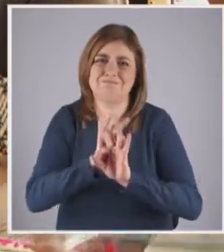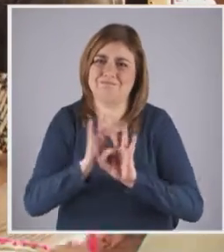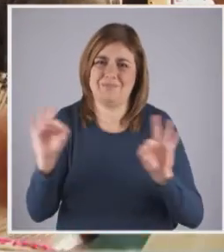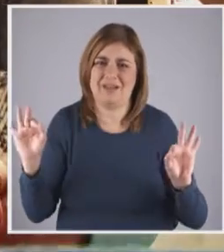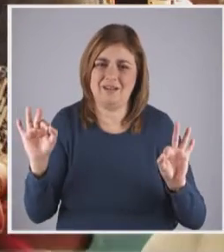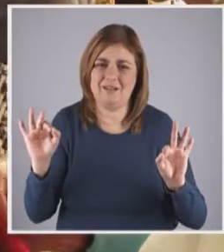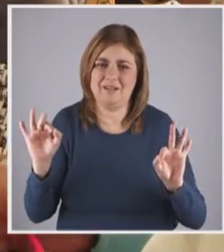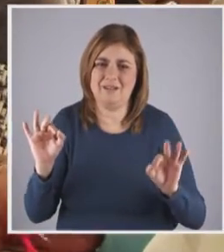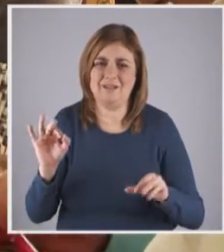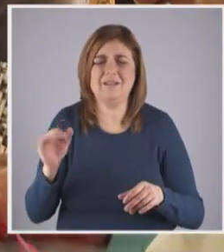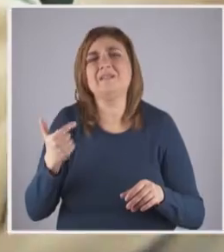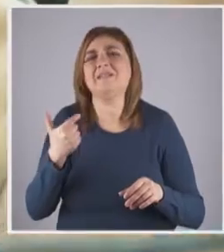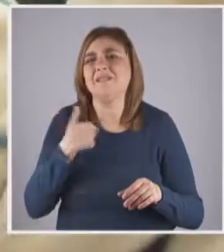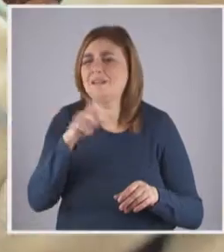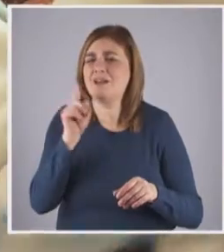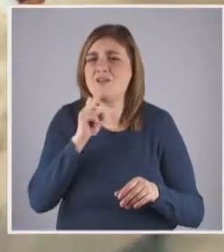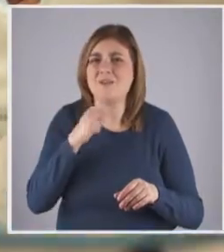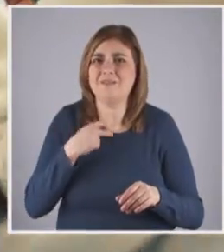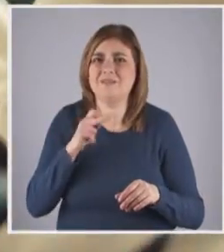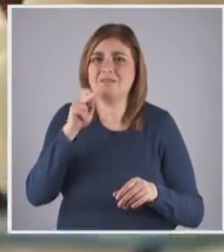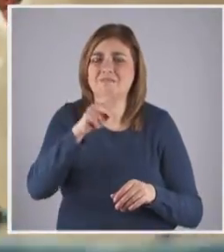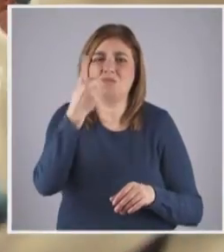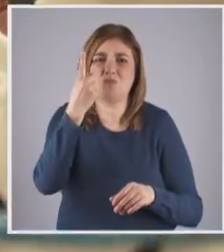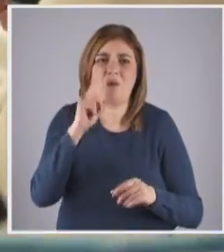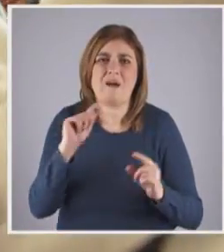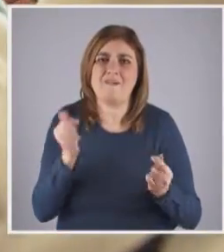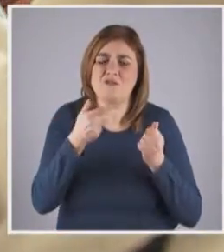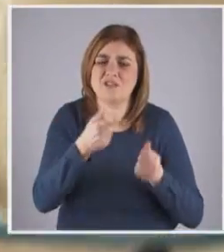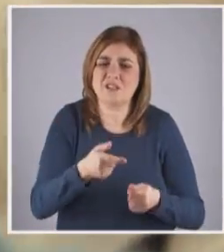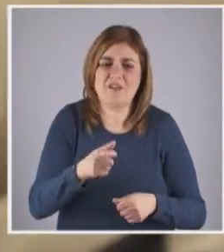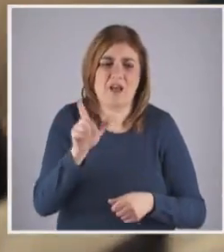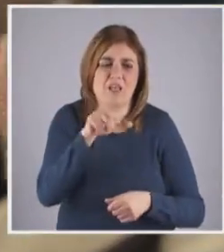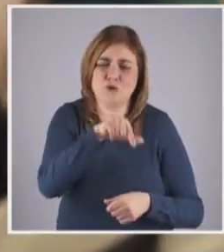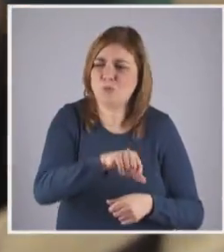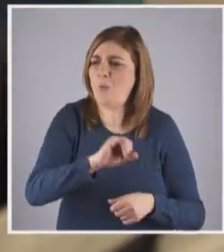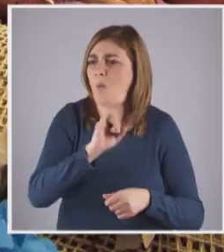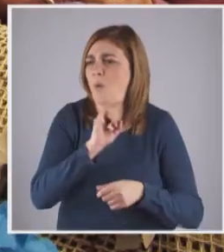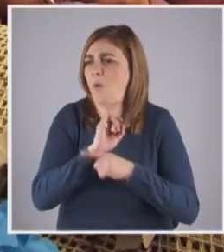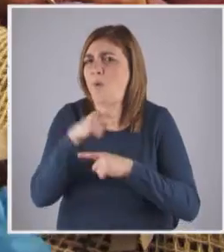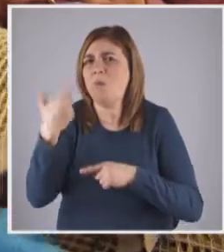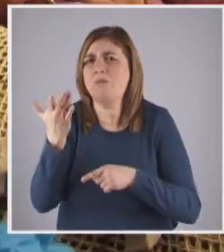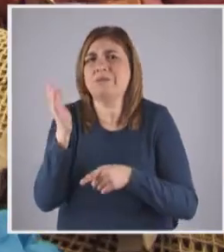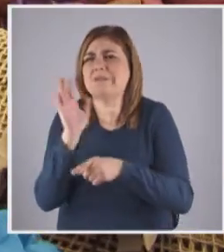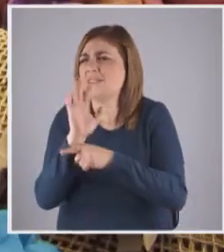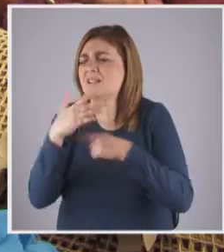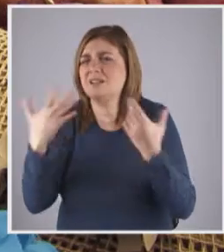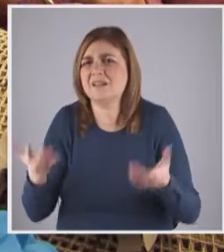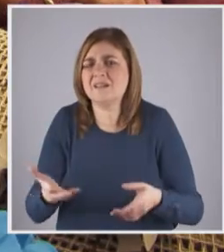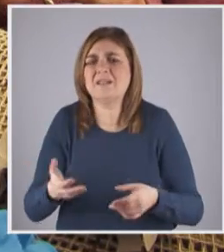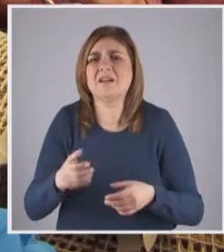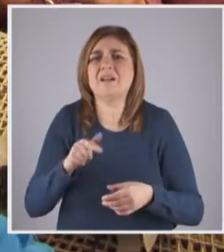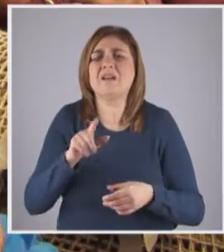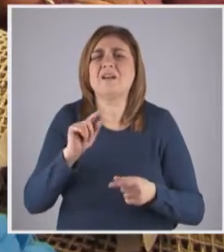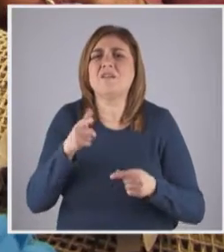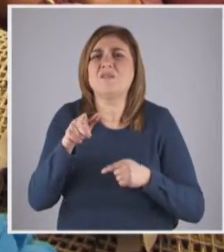É levarmos as nossas vozes ao festival queer, por exemplo, de Lisboa, ou outros festivais de cinema